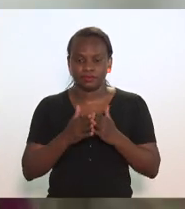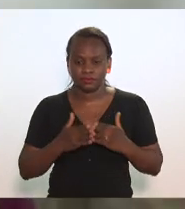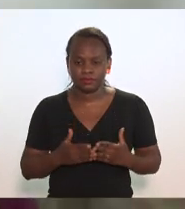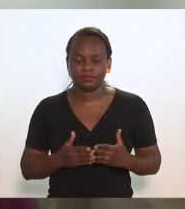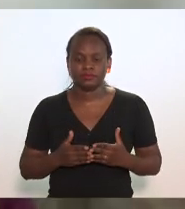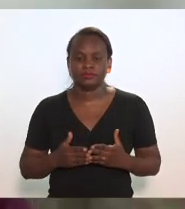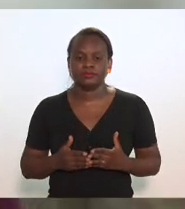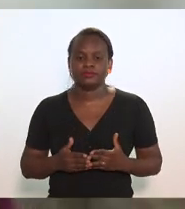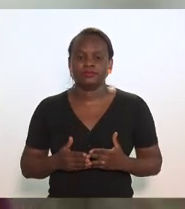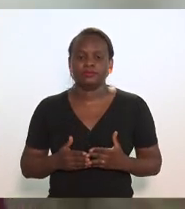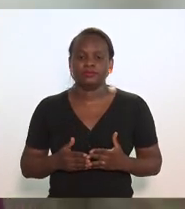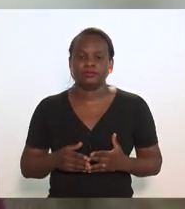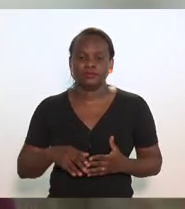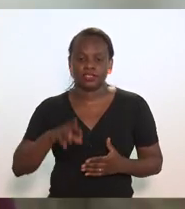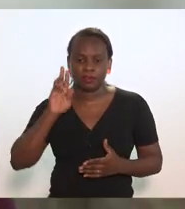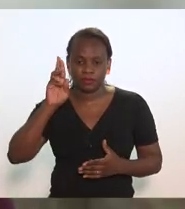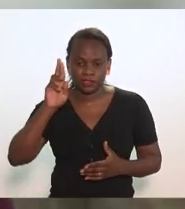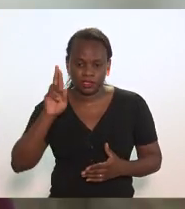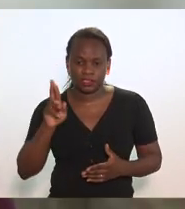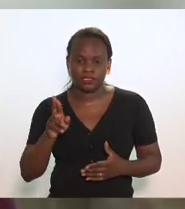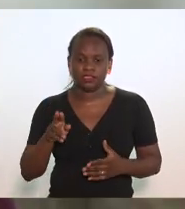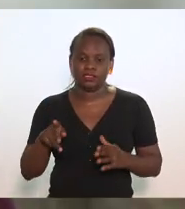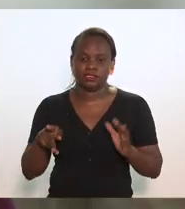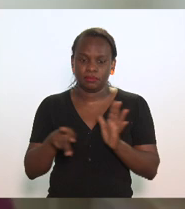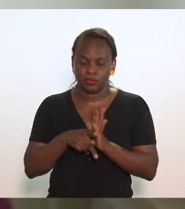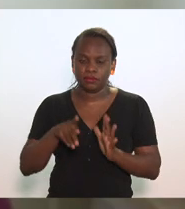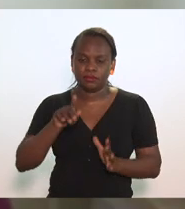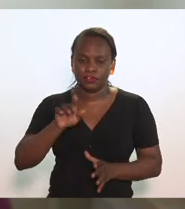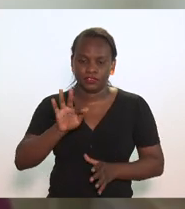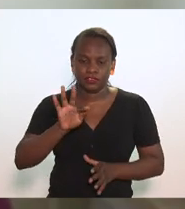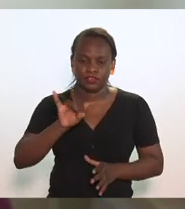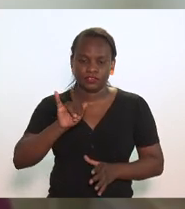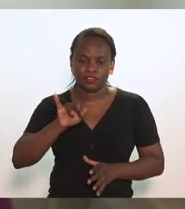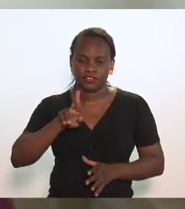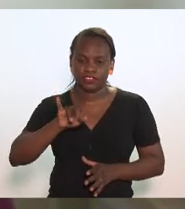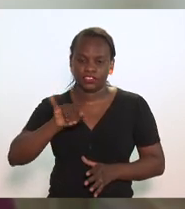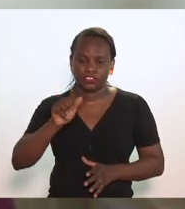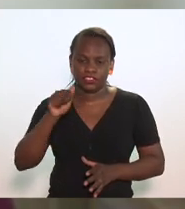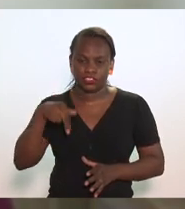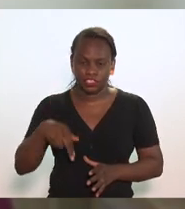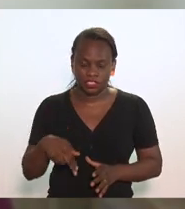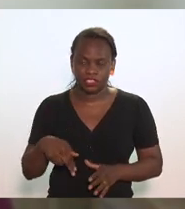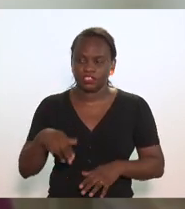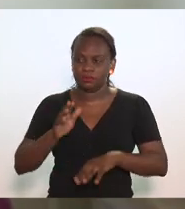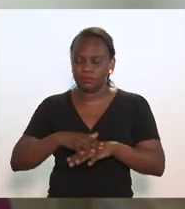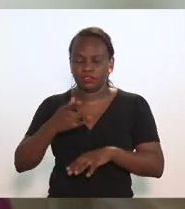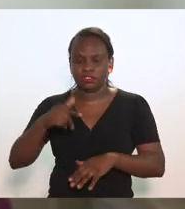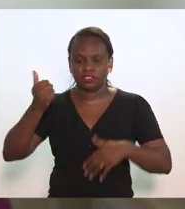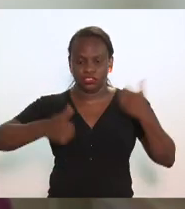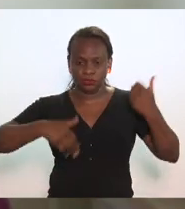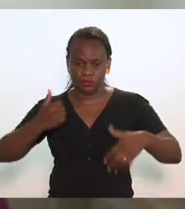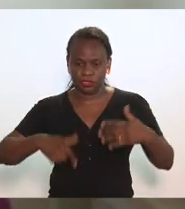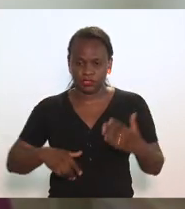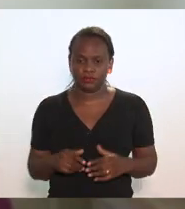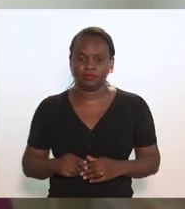que os representantes da Firjan fizessem uso da palavra.